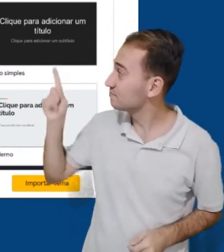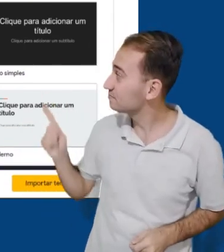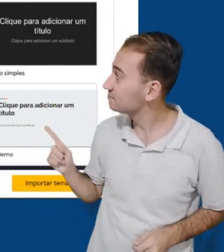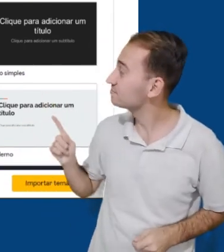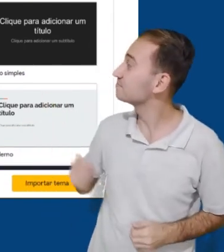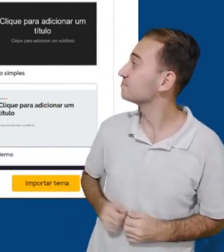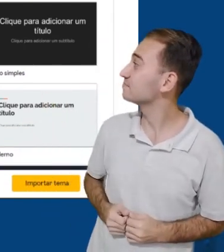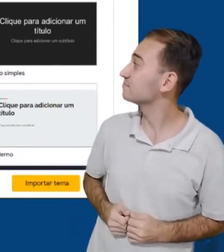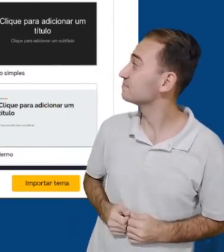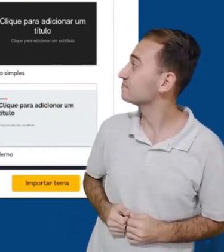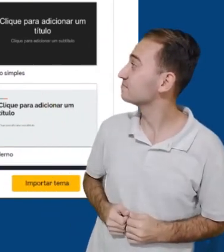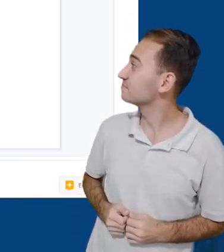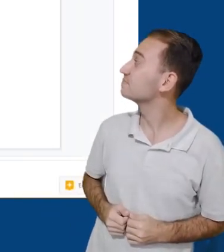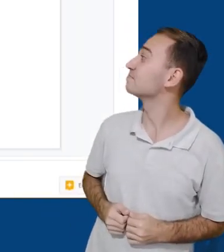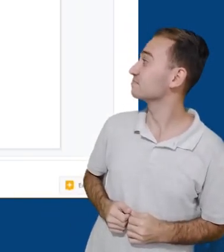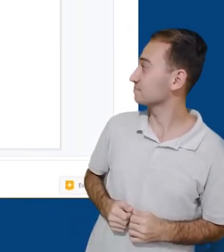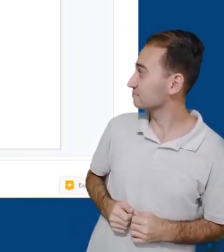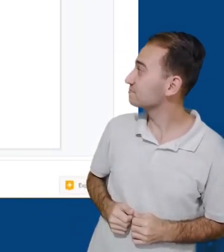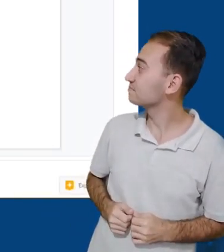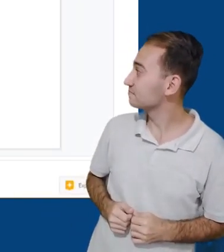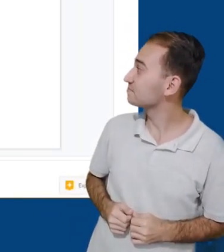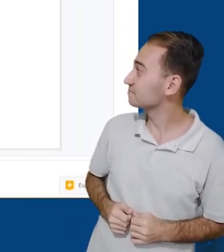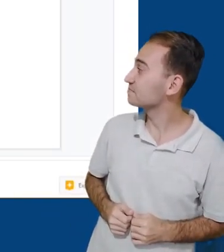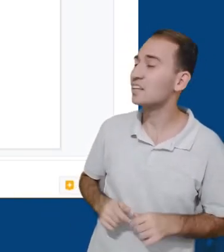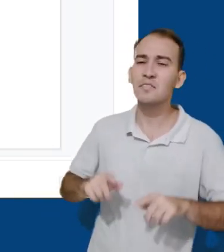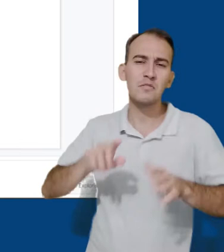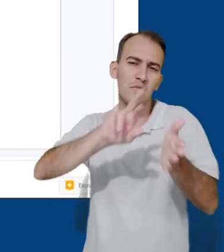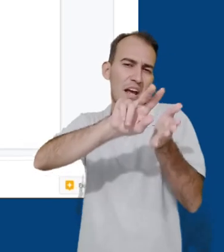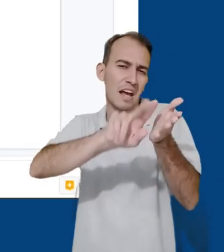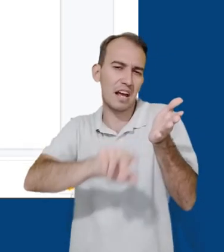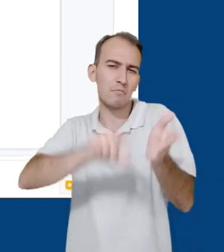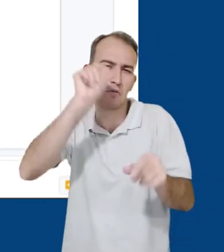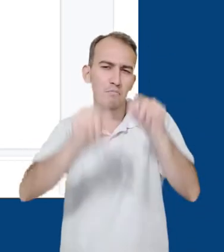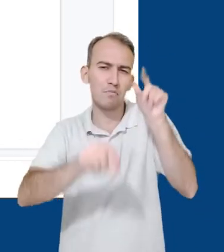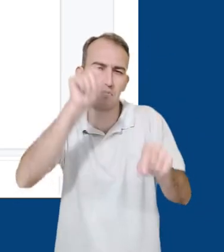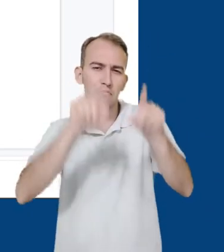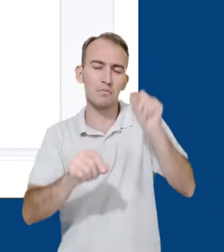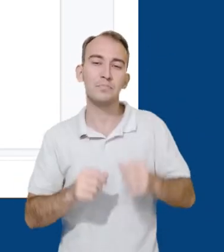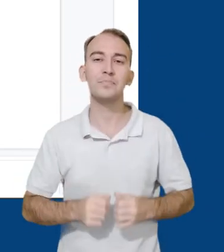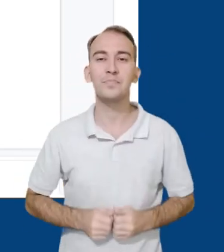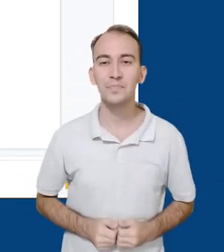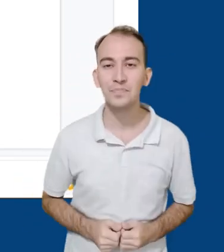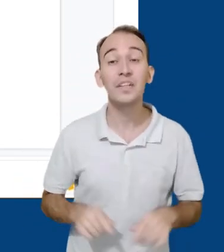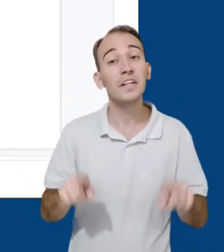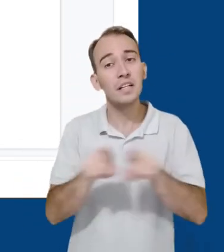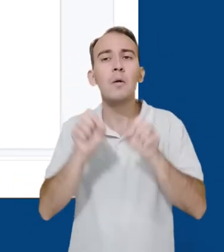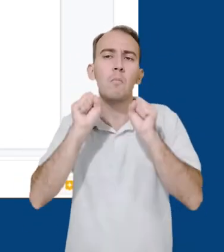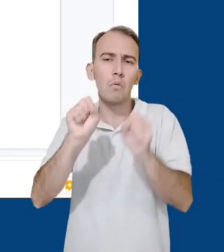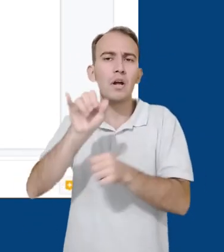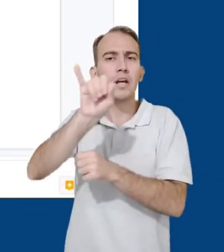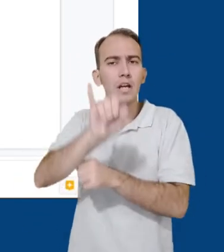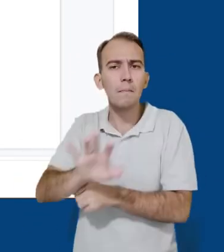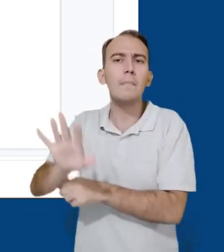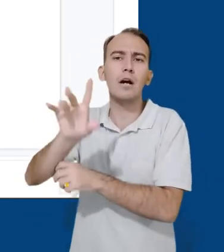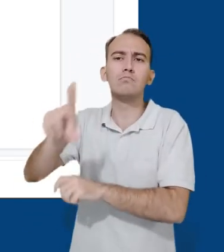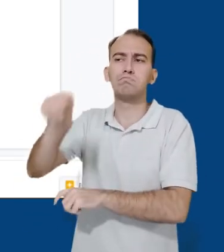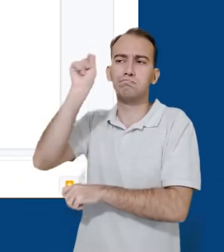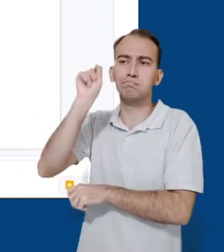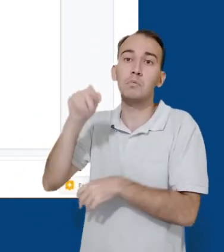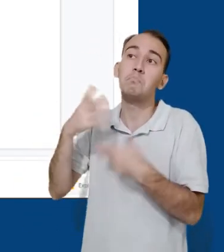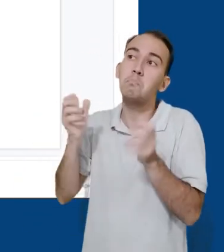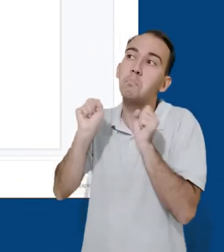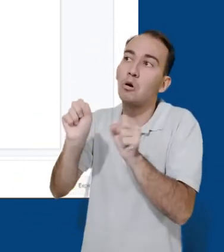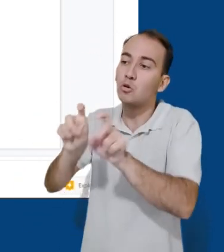formatação. Depois da ferramenta de texto, podemos na barra de tarefa inserir imagens à nossa apresentação. Quando